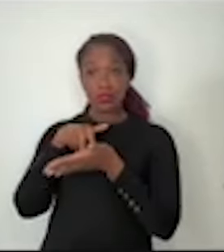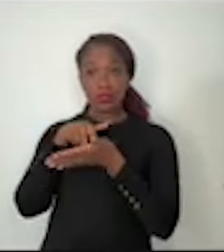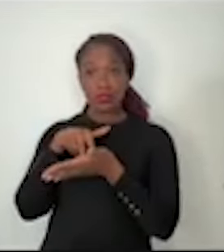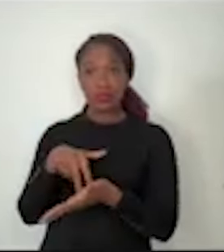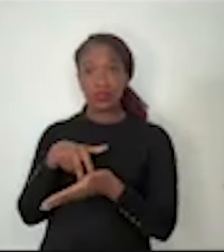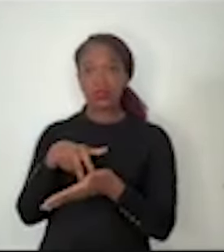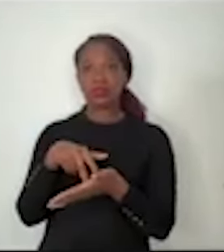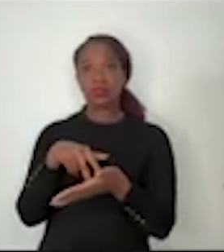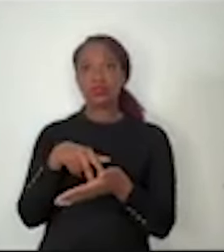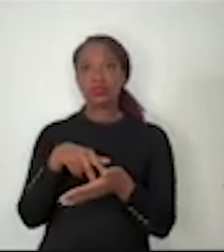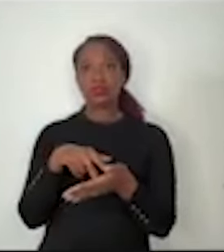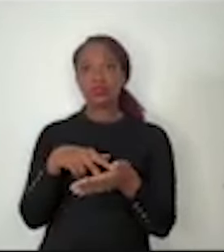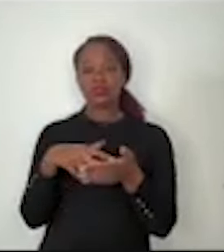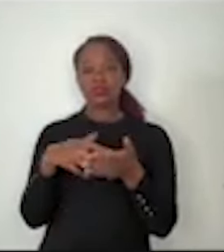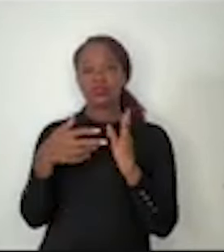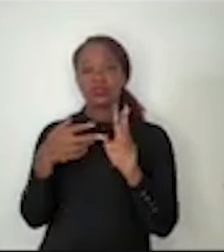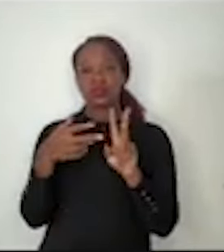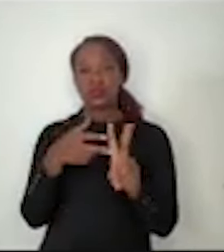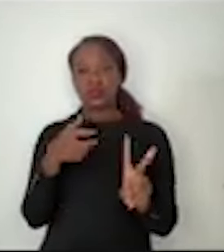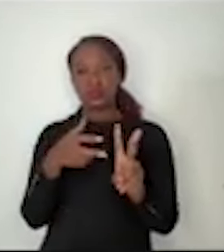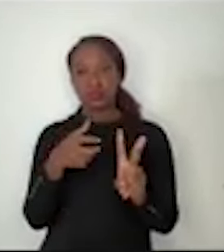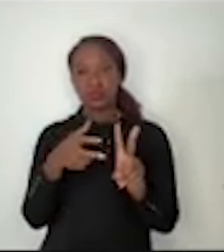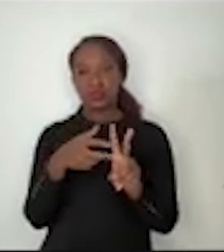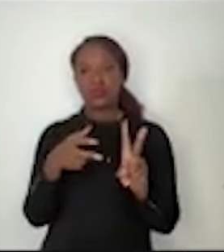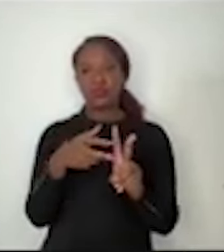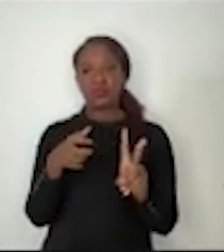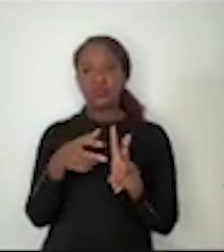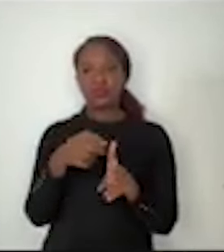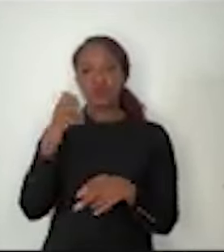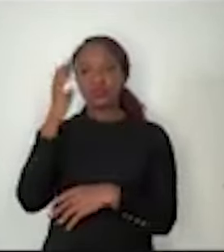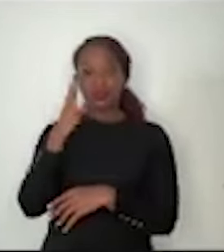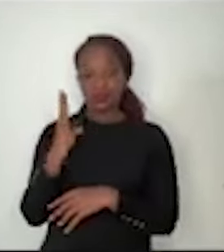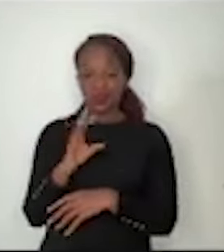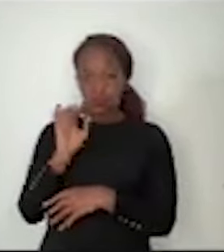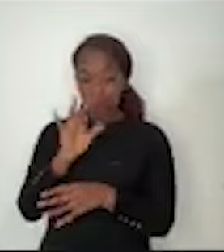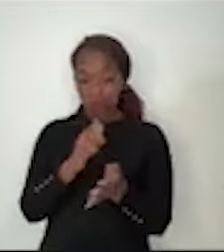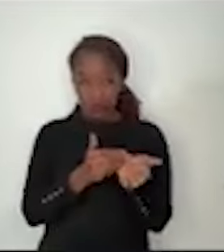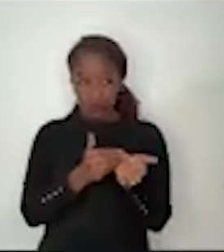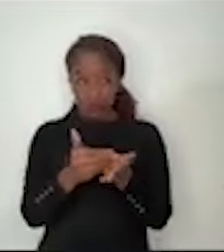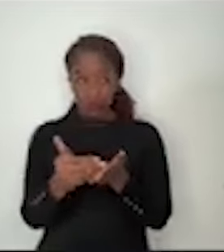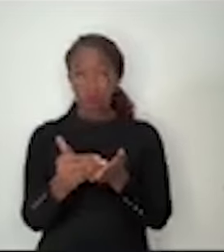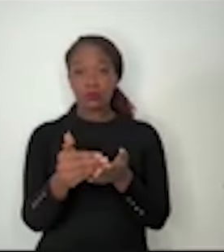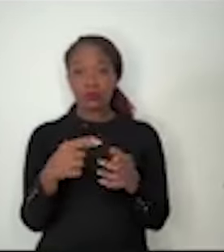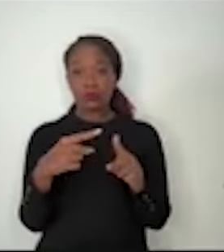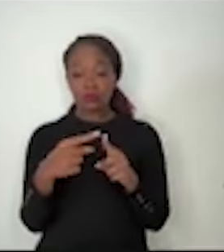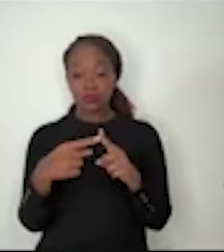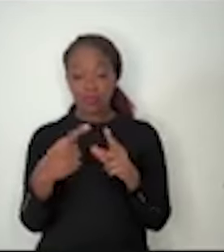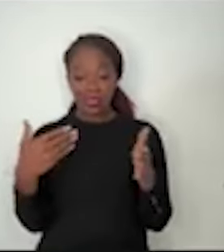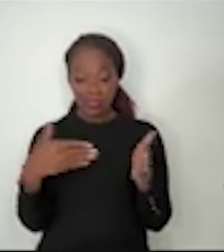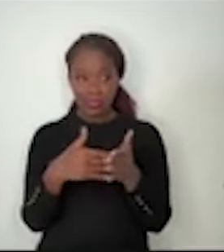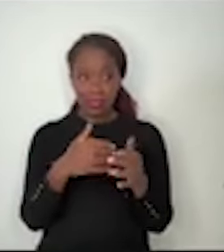indígenas só começou ali verdadeiramente porque até 1808